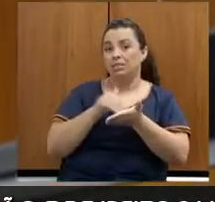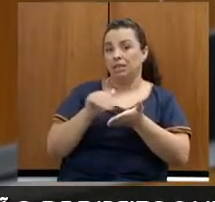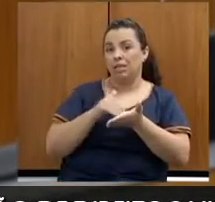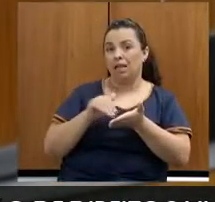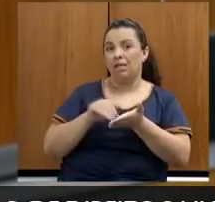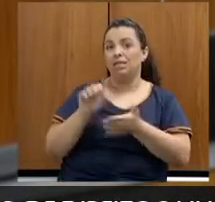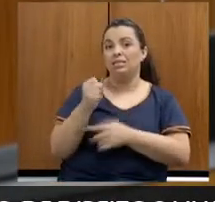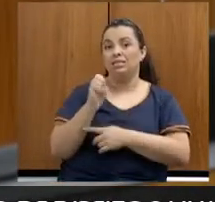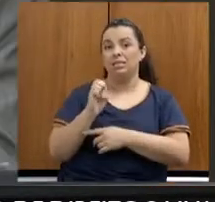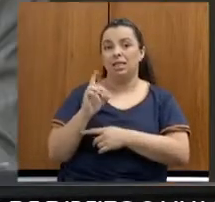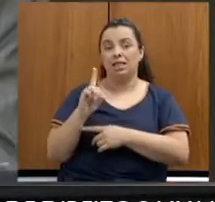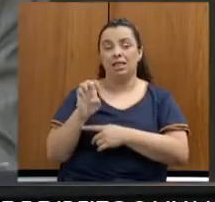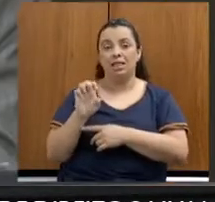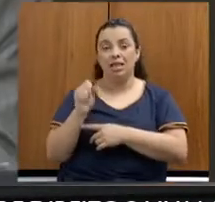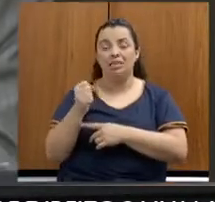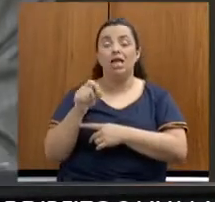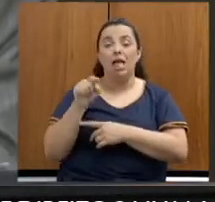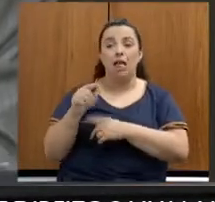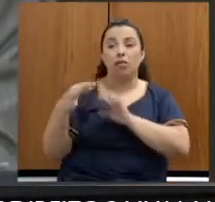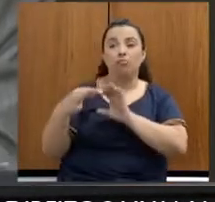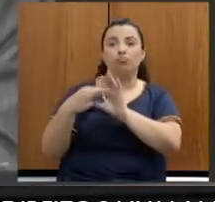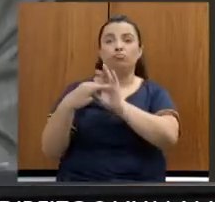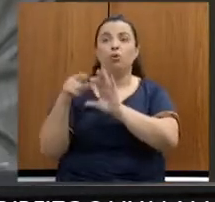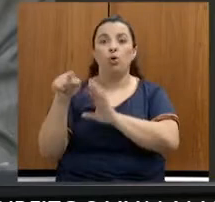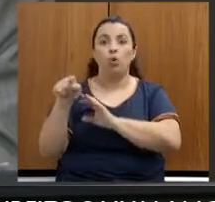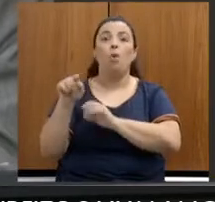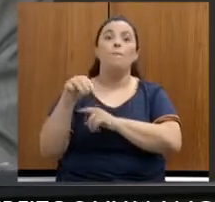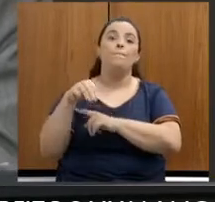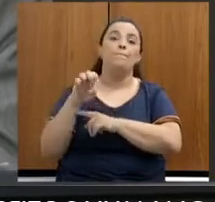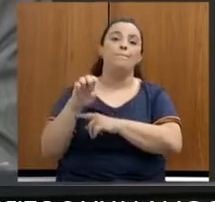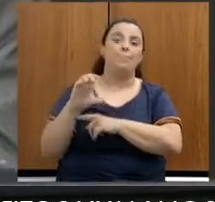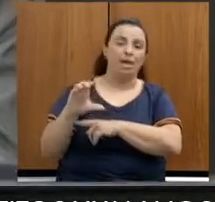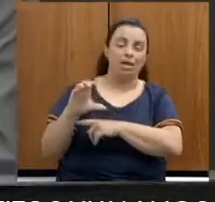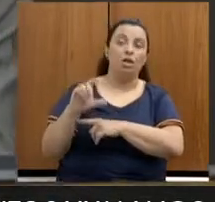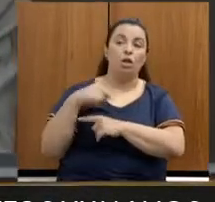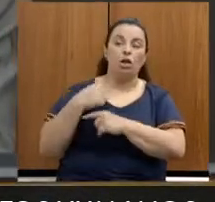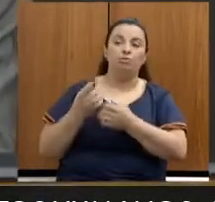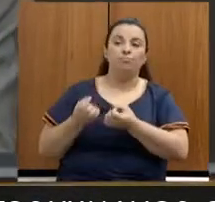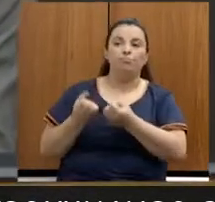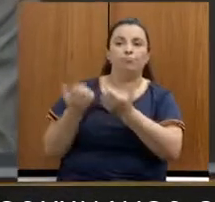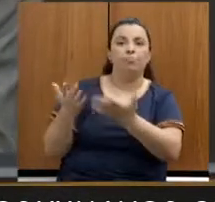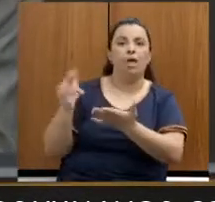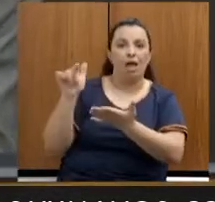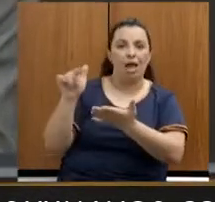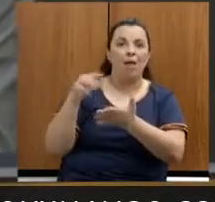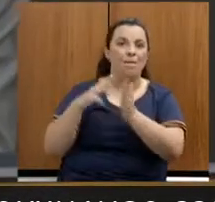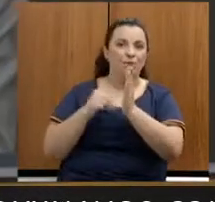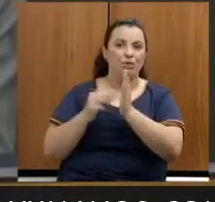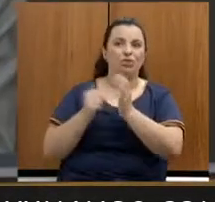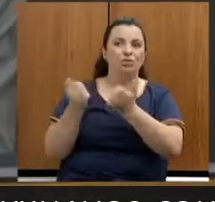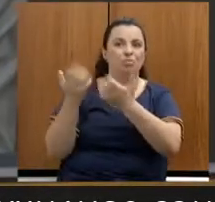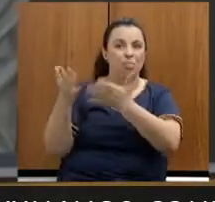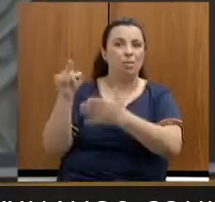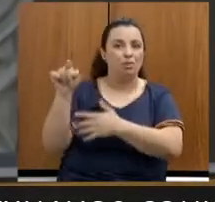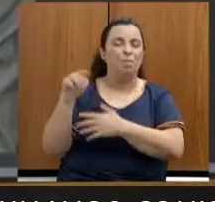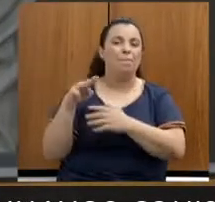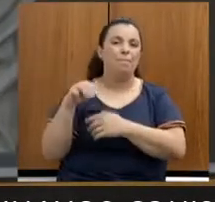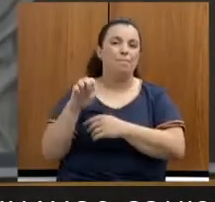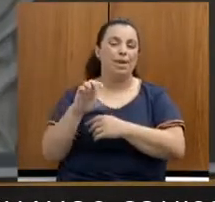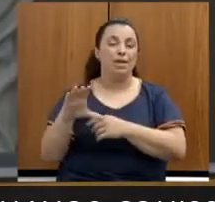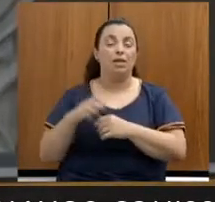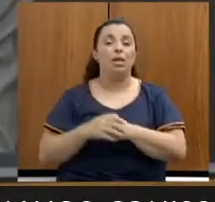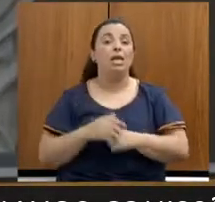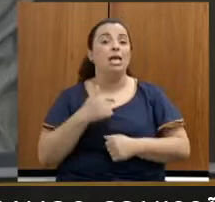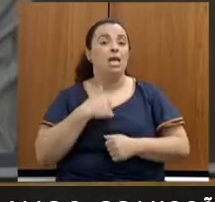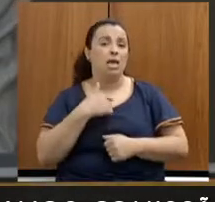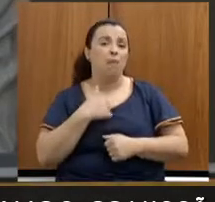hoje pelo MEC. Nós disponibilizamos essa nossa metodologia para o MEC. E a minha solicitação, viu, secretária, é de